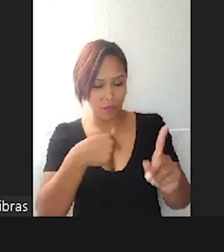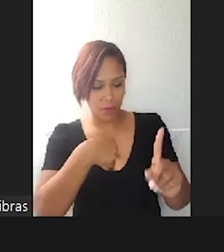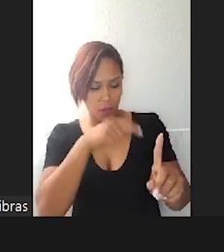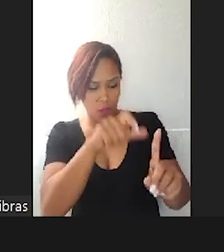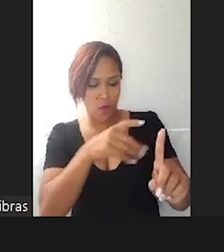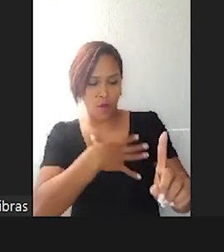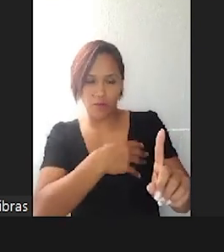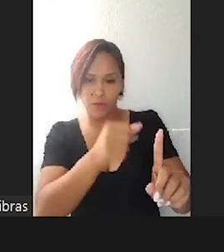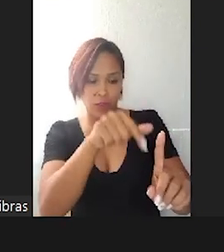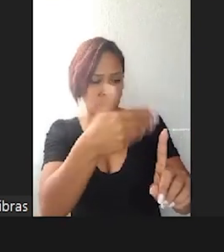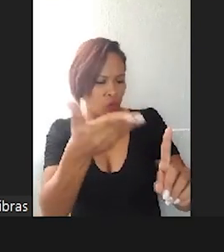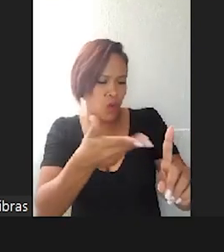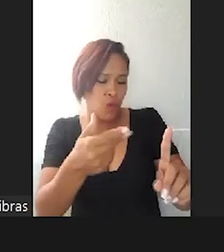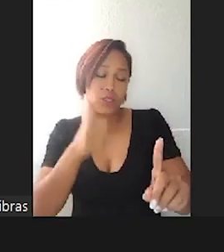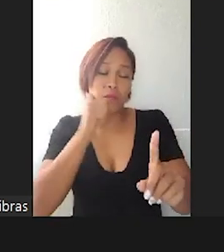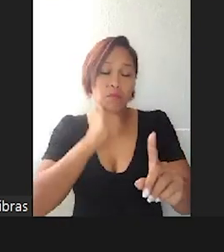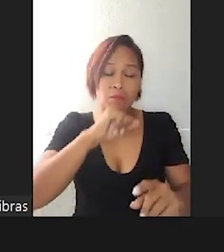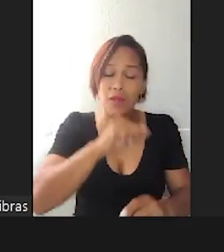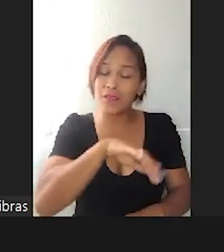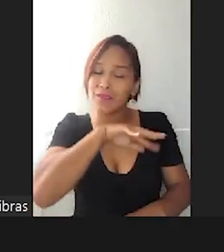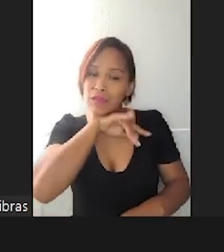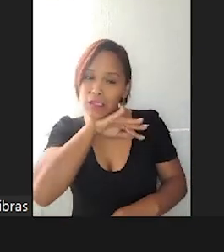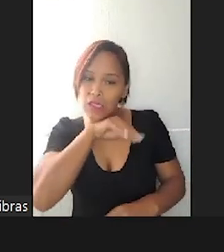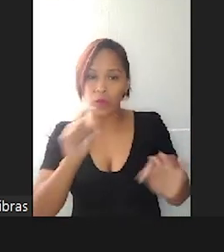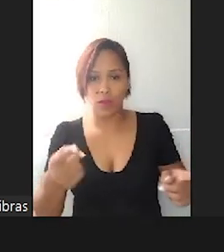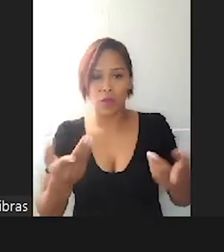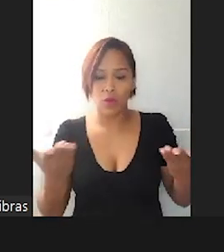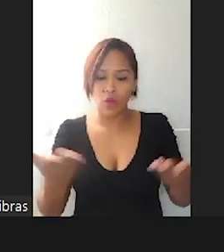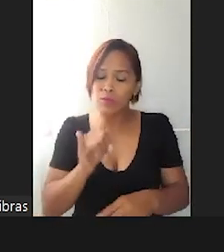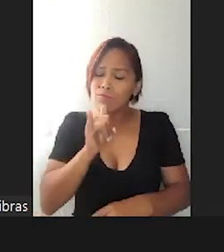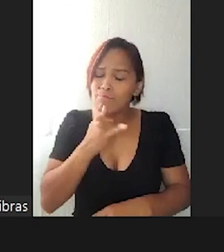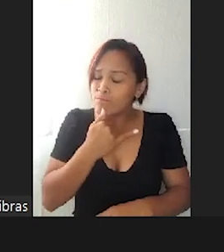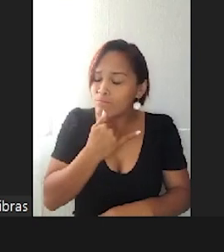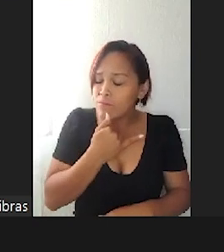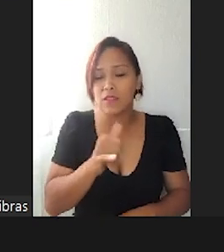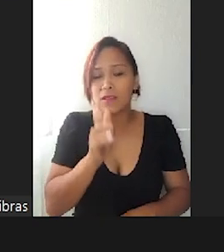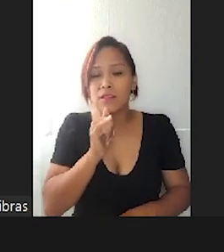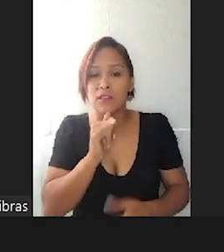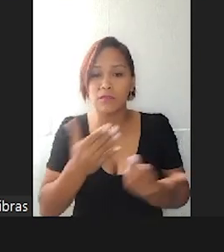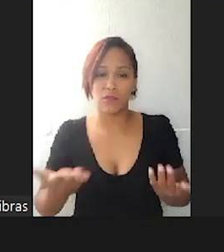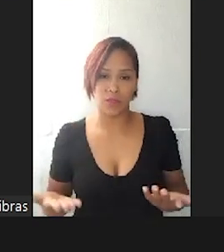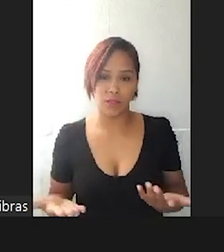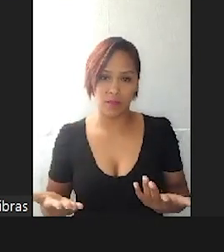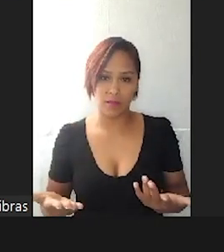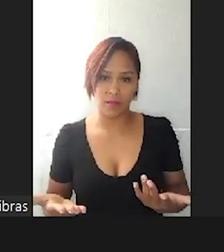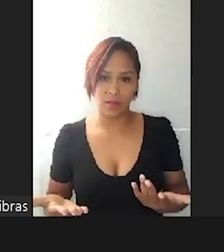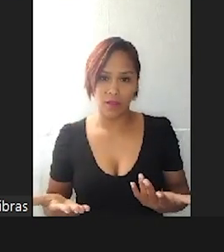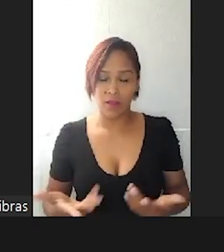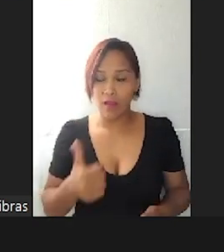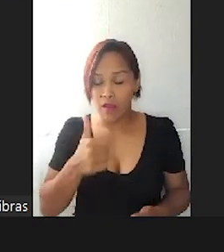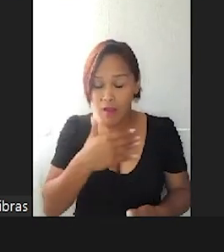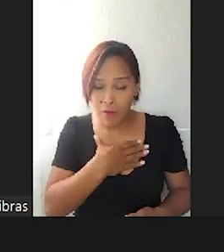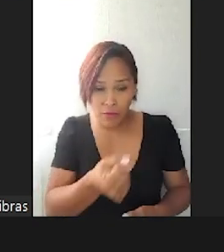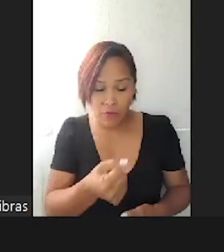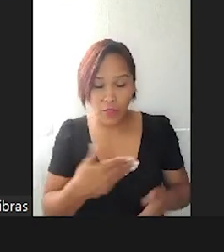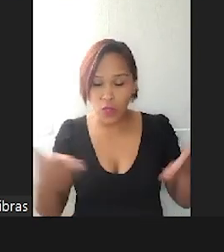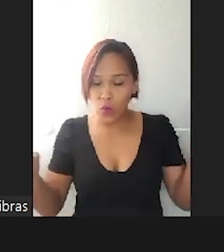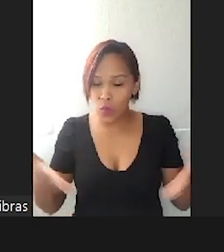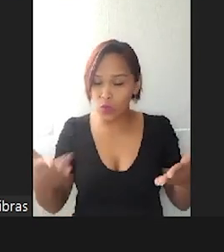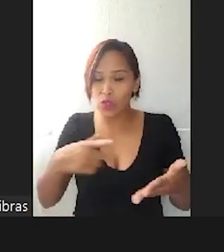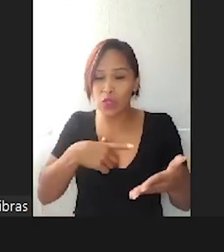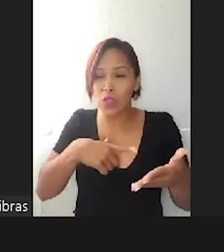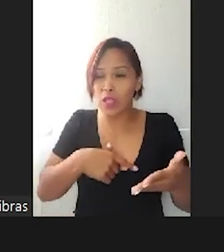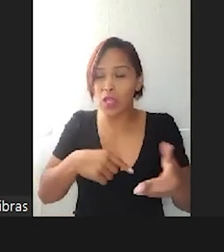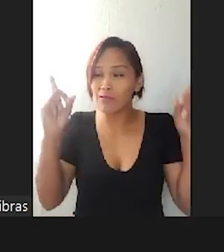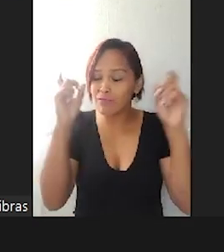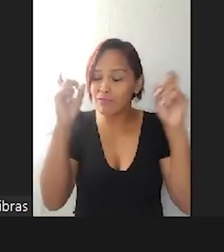mamãe não está bem. Filho, mamãe está triste hoje. Filho, mamãe está sem tempo para sentar com você agora.